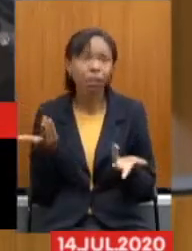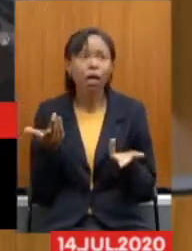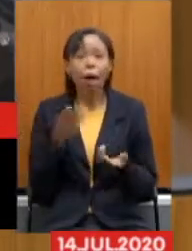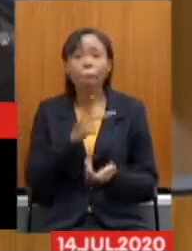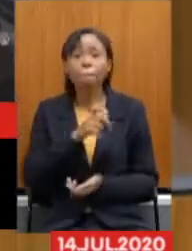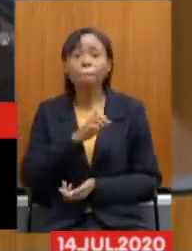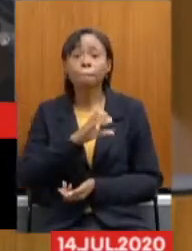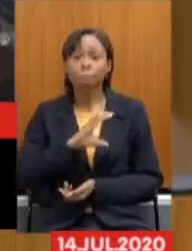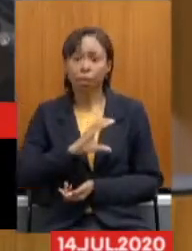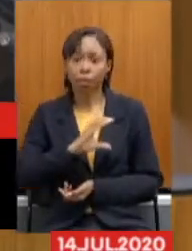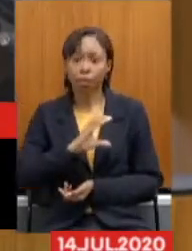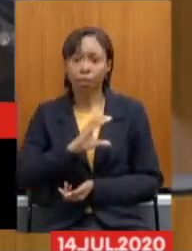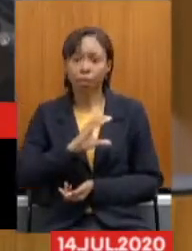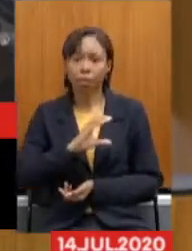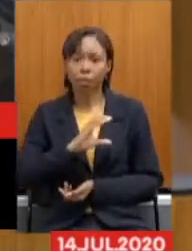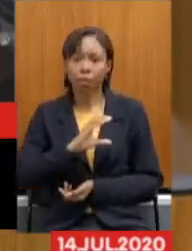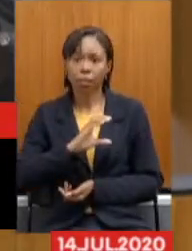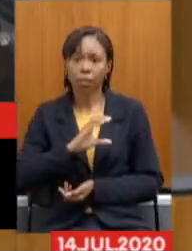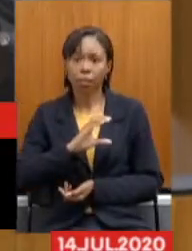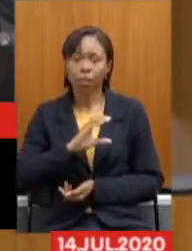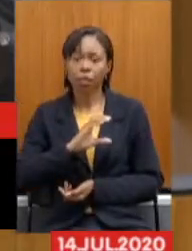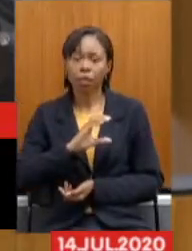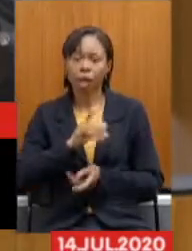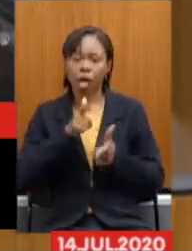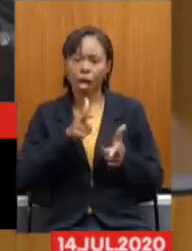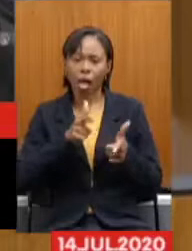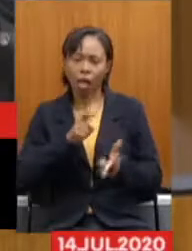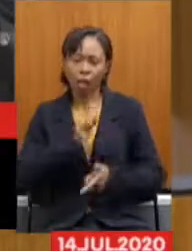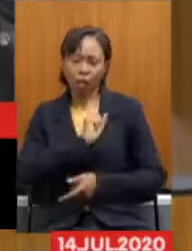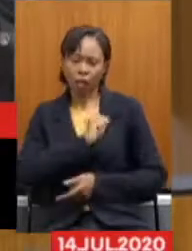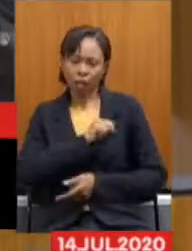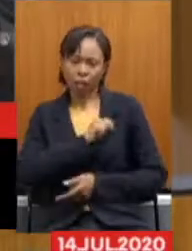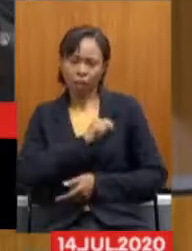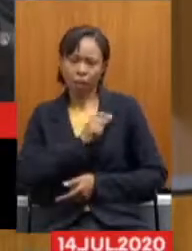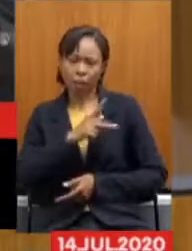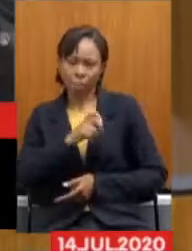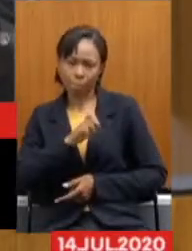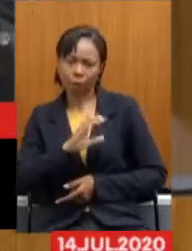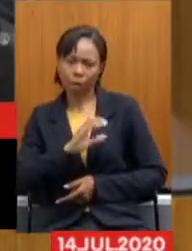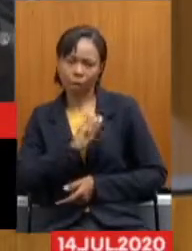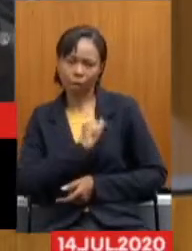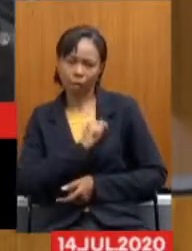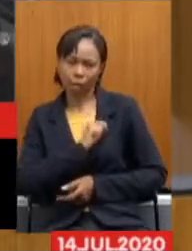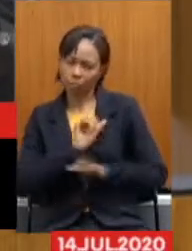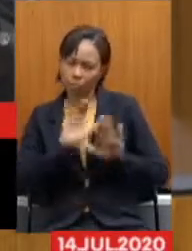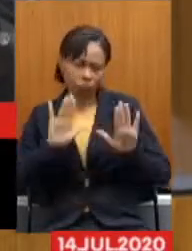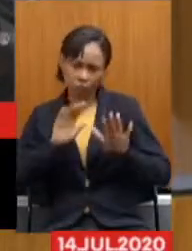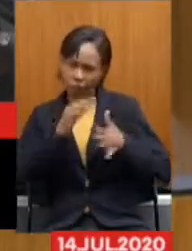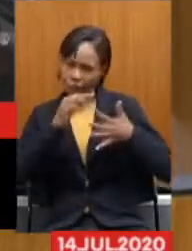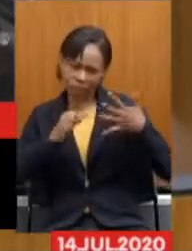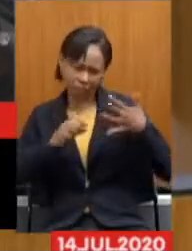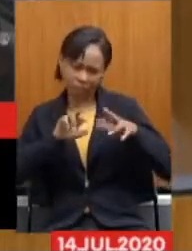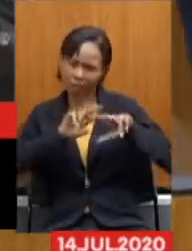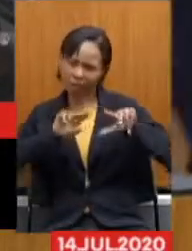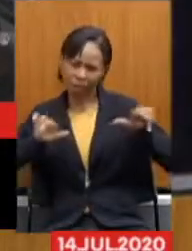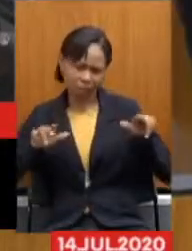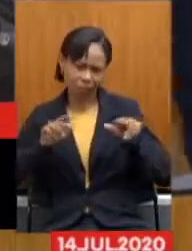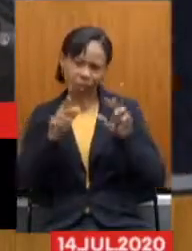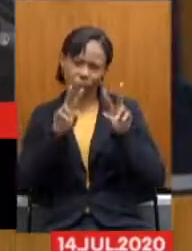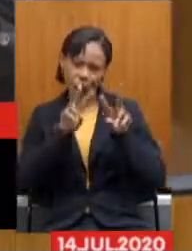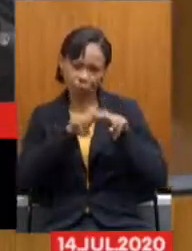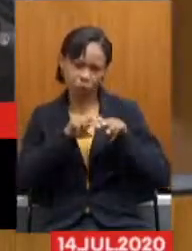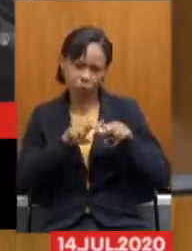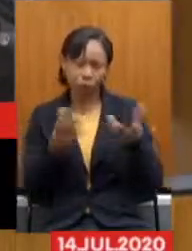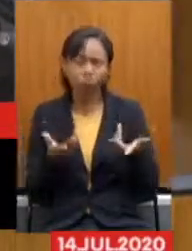PEC A já chamada PEC da maldade E nem precisa Falar as razões Que são várias Ela Entre